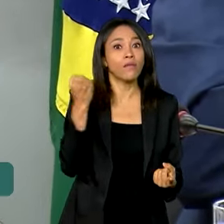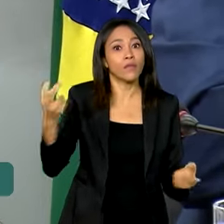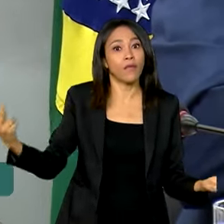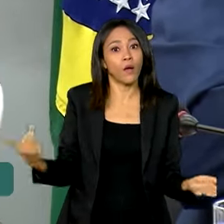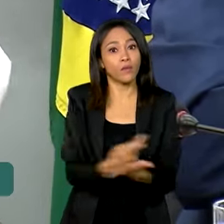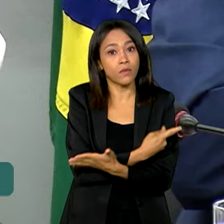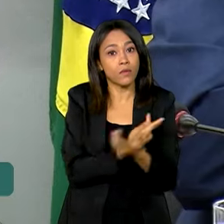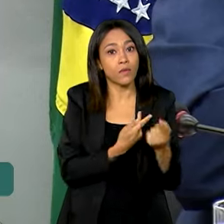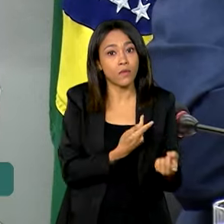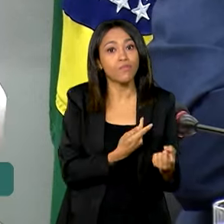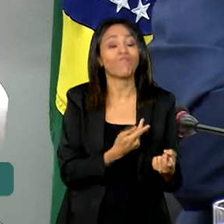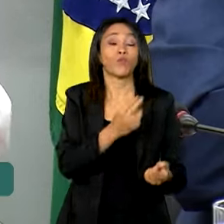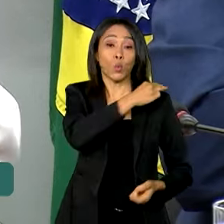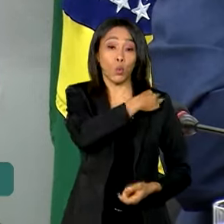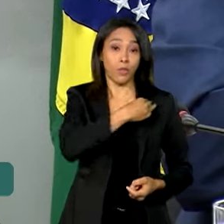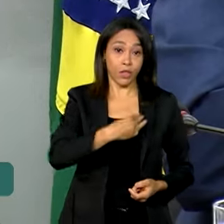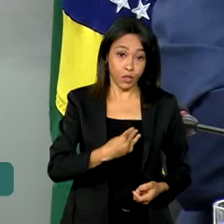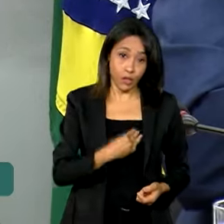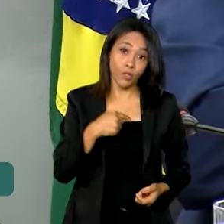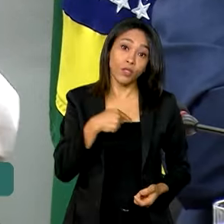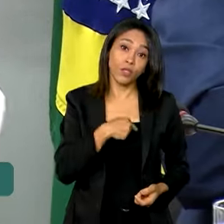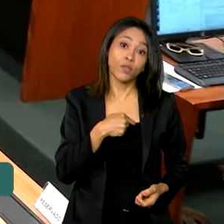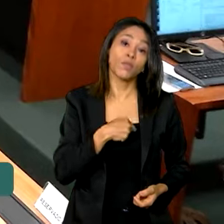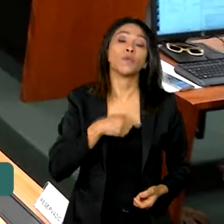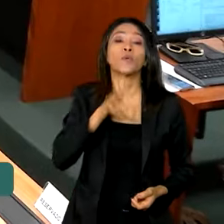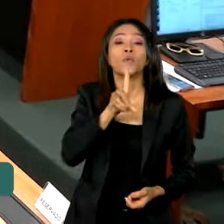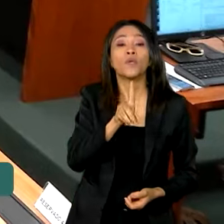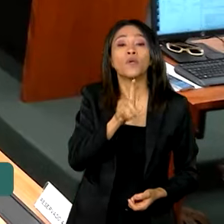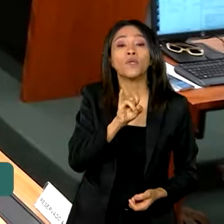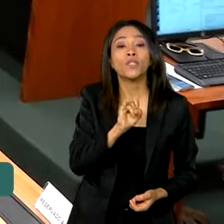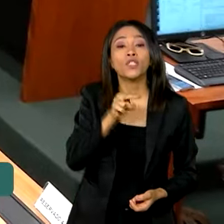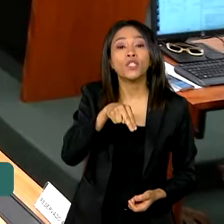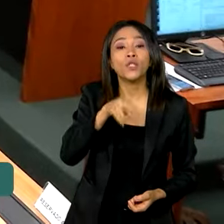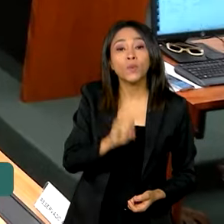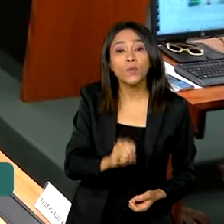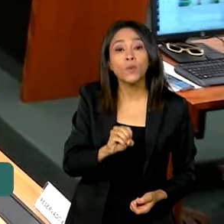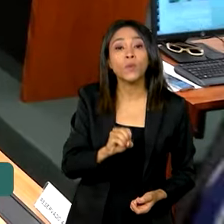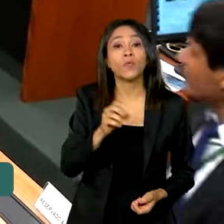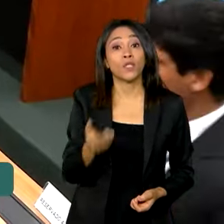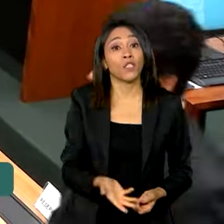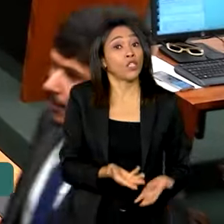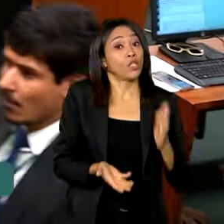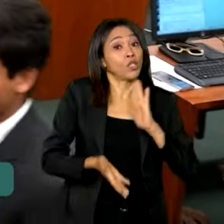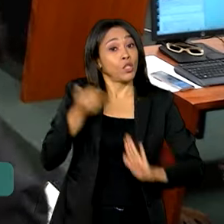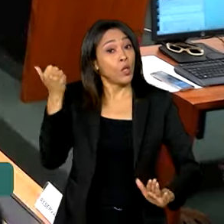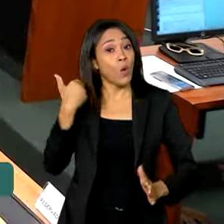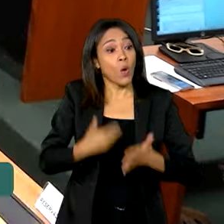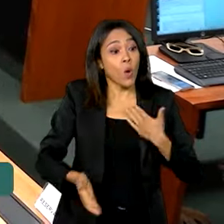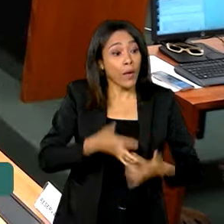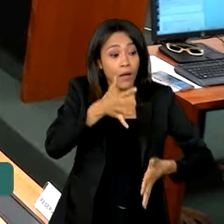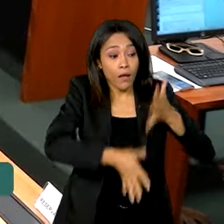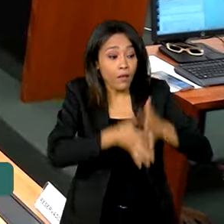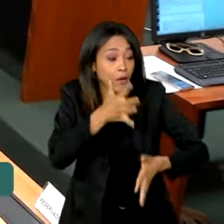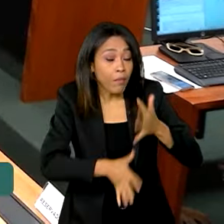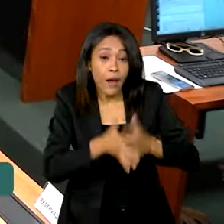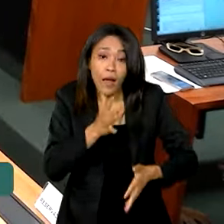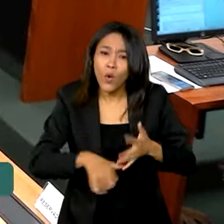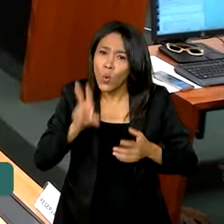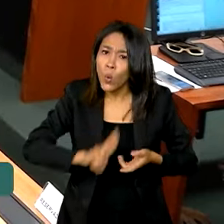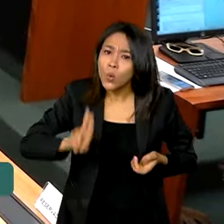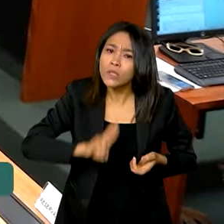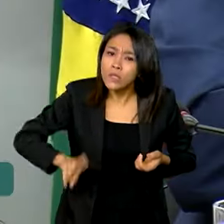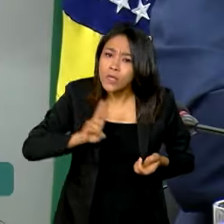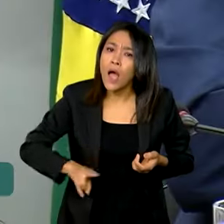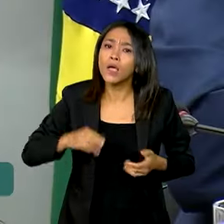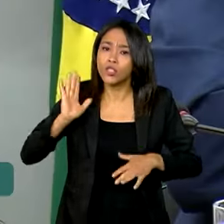climático, o ministro Flávio Dino tirou qualquer intertício para que a gente possa usar os brigadistas que já são